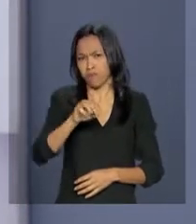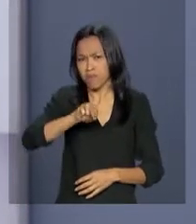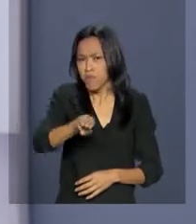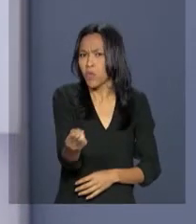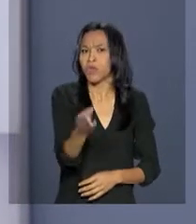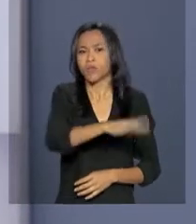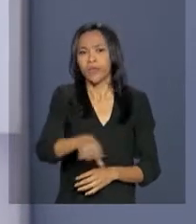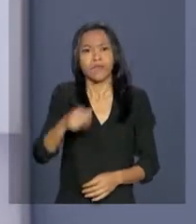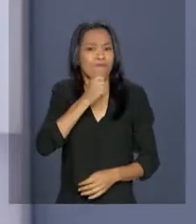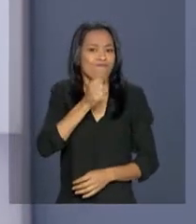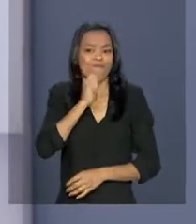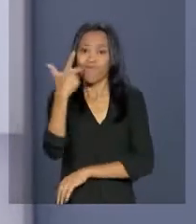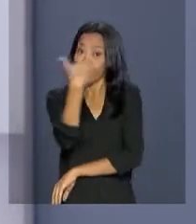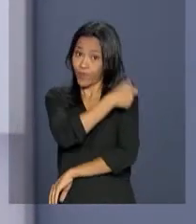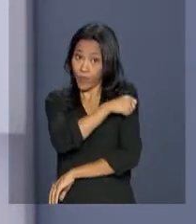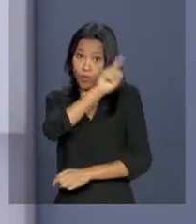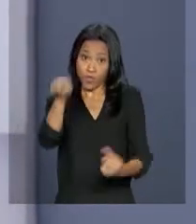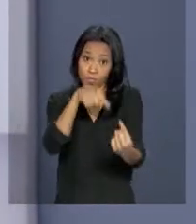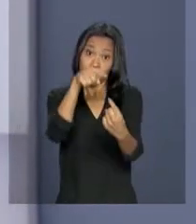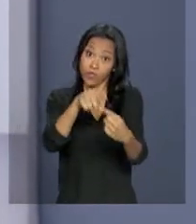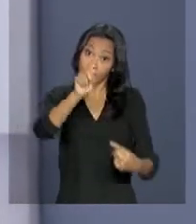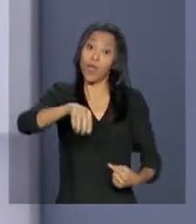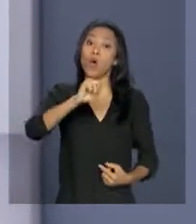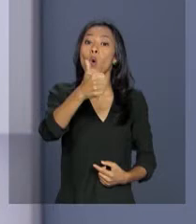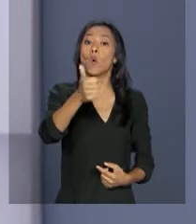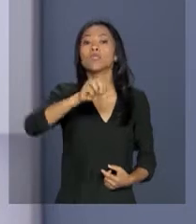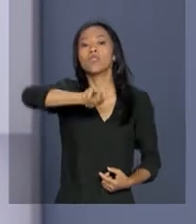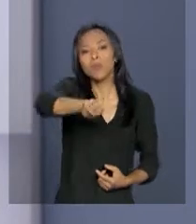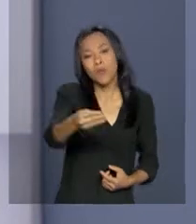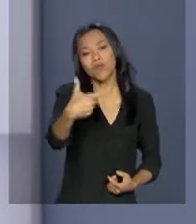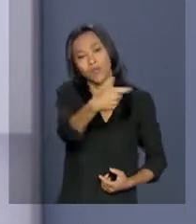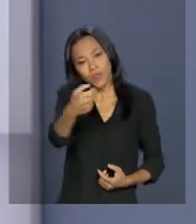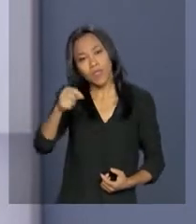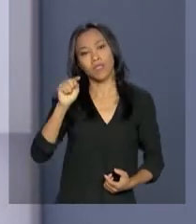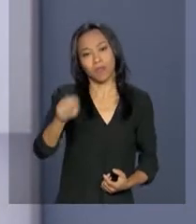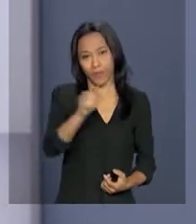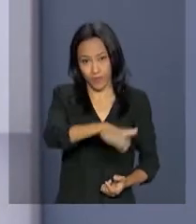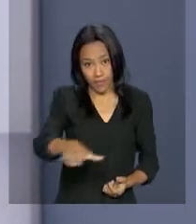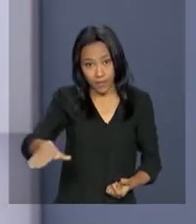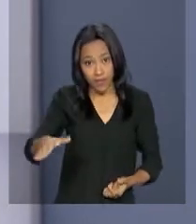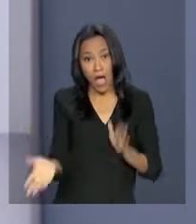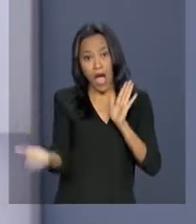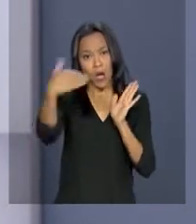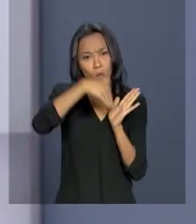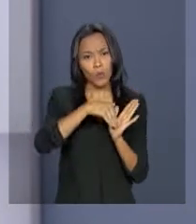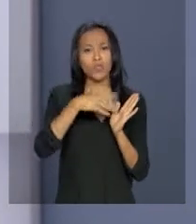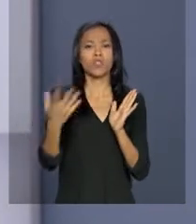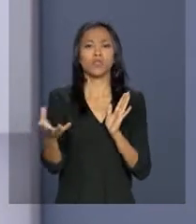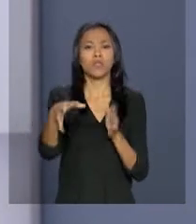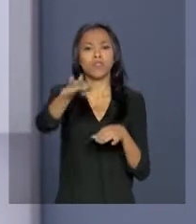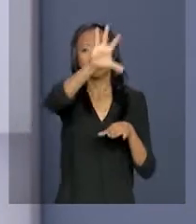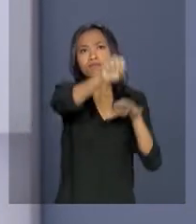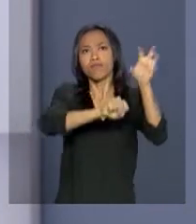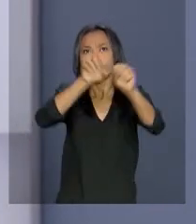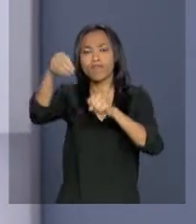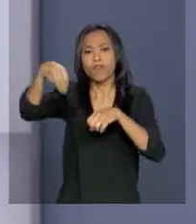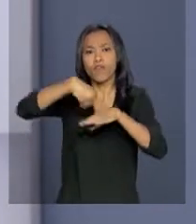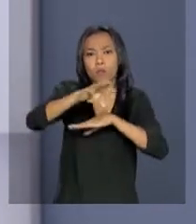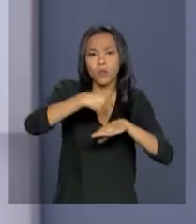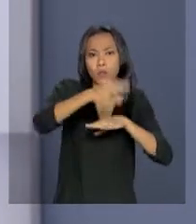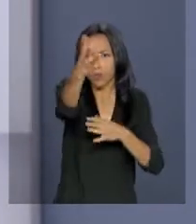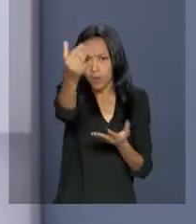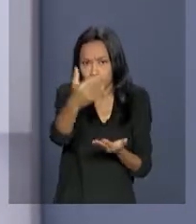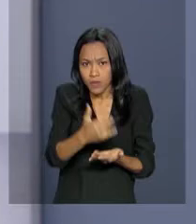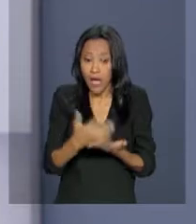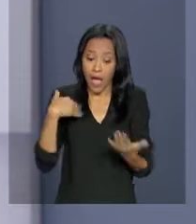vacina. A meta é imunizar 11 milhões e 200 mil crianças. A última atualização enviada pelos estados mostra que até